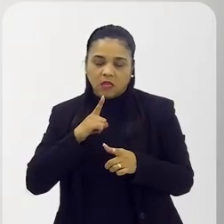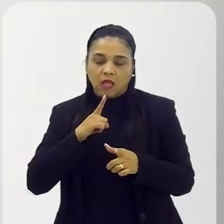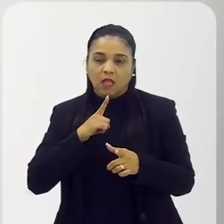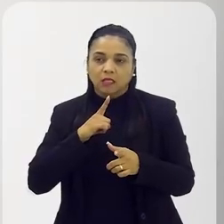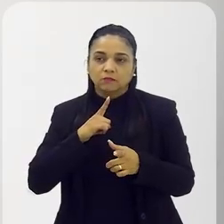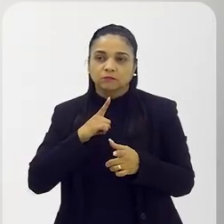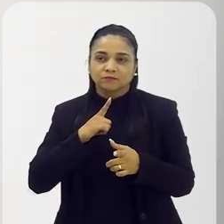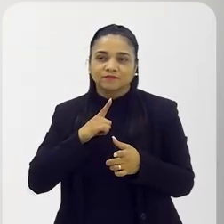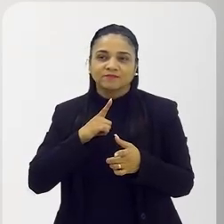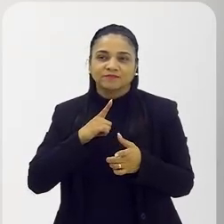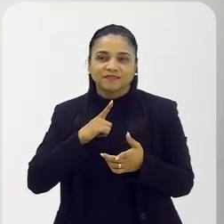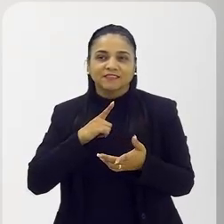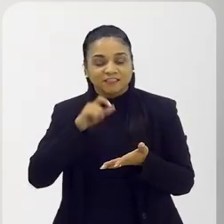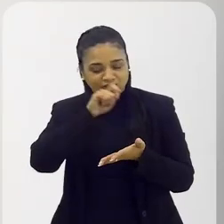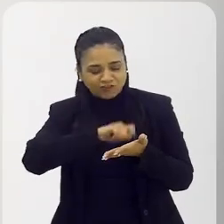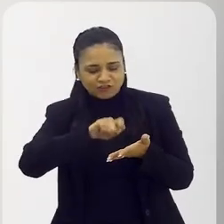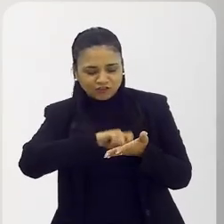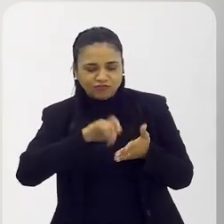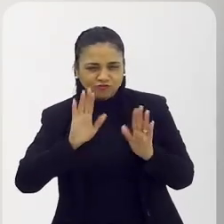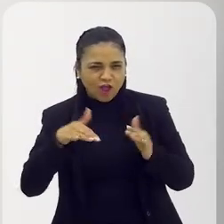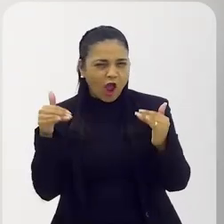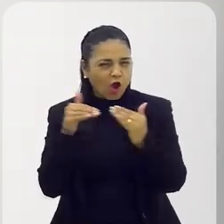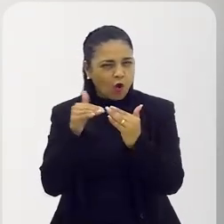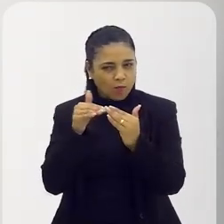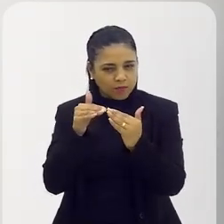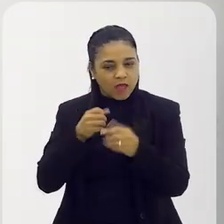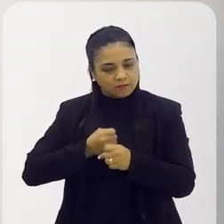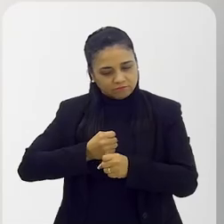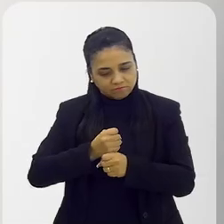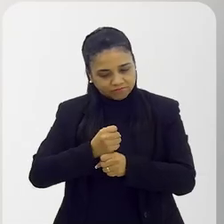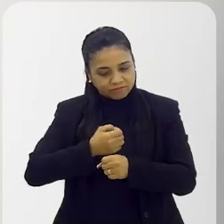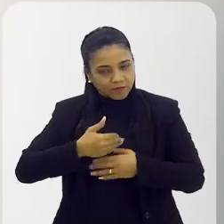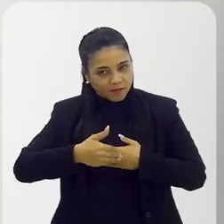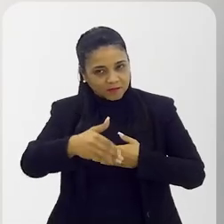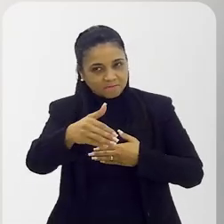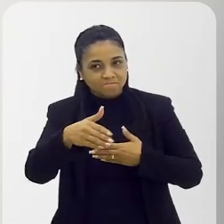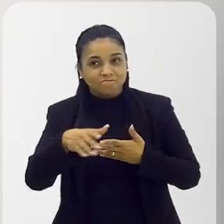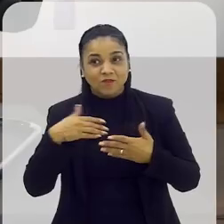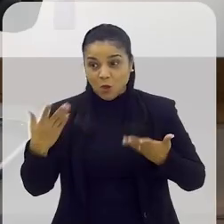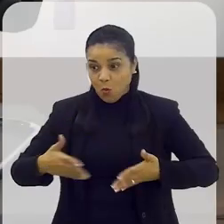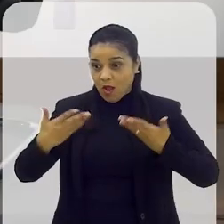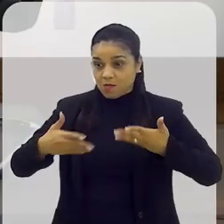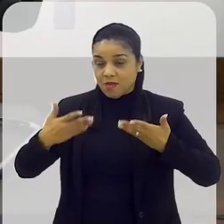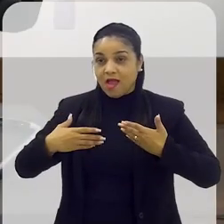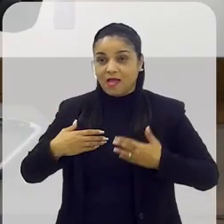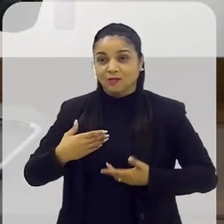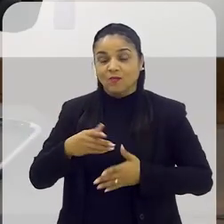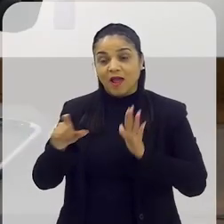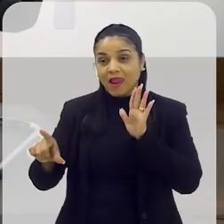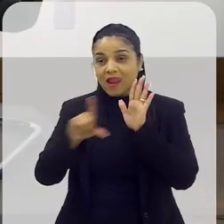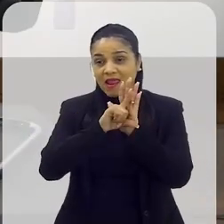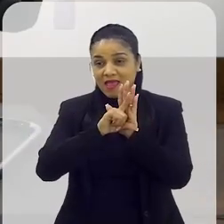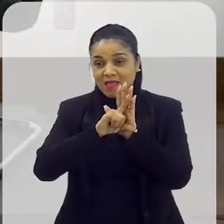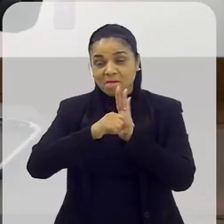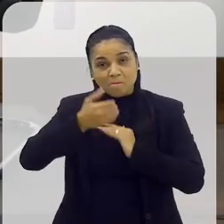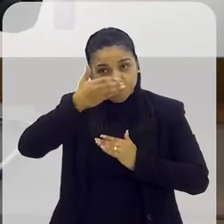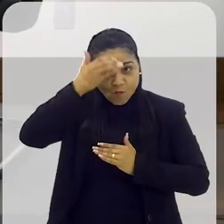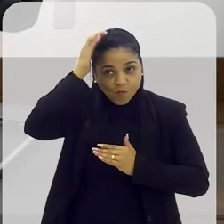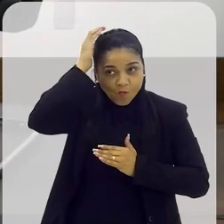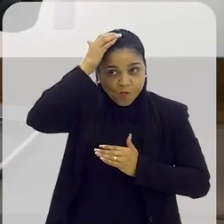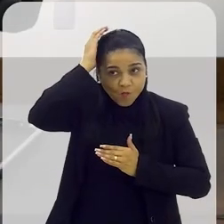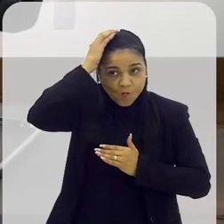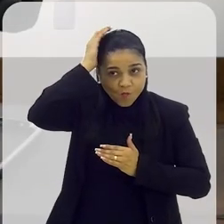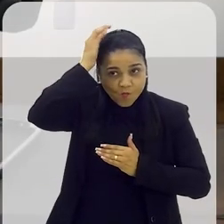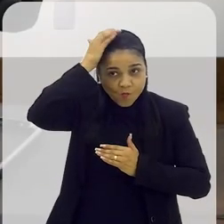mas eu venho, mas tenho umas coisas combinadas já para fazer esse ano ainda. Eu estou animado que eu olhei Paulo Gustavo. É bom,